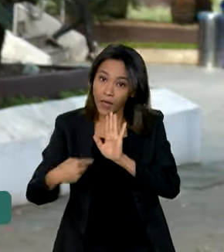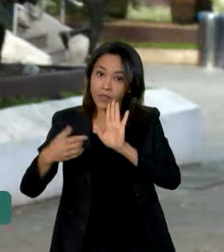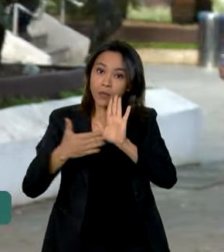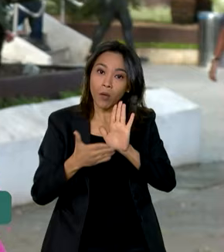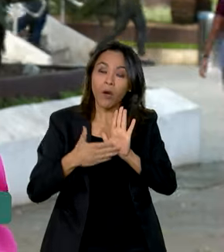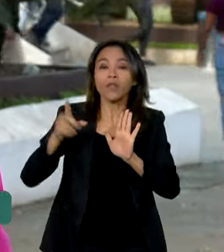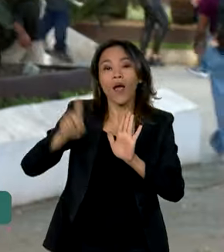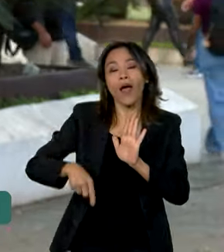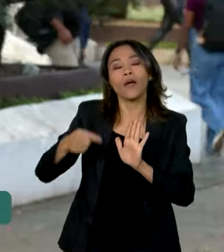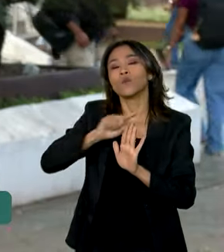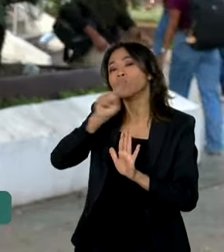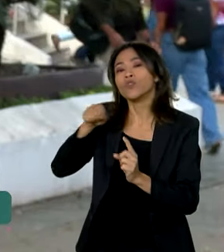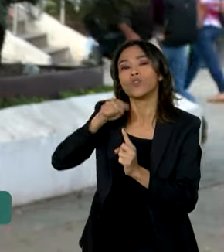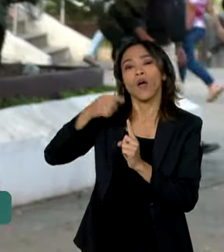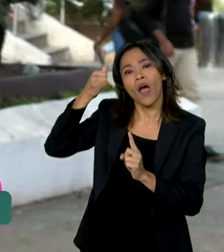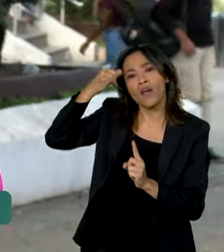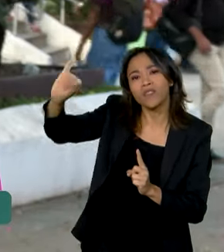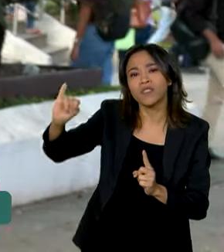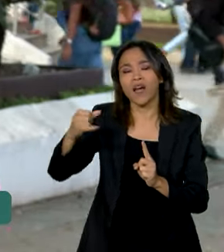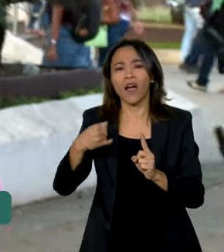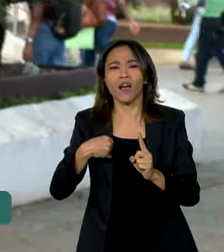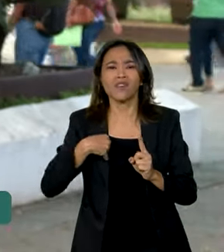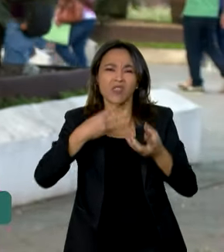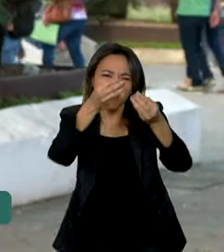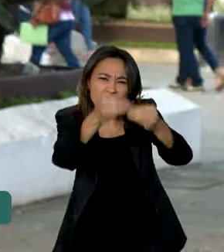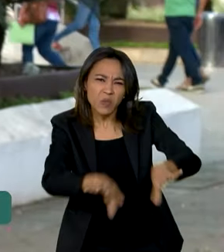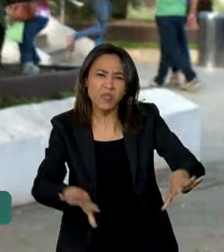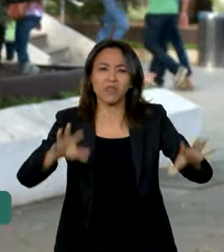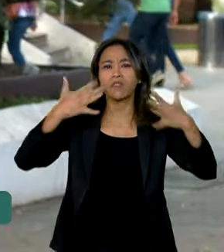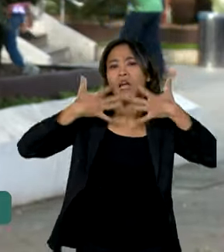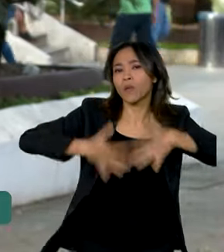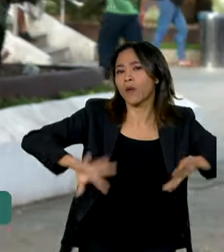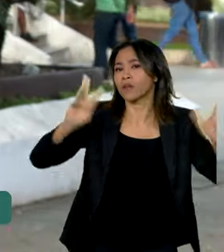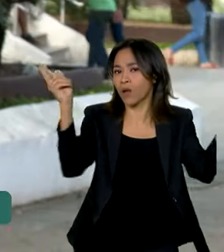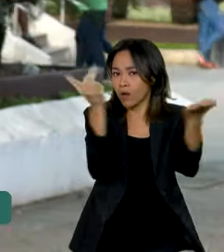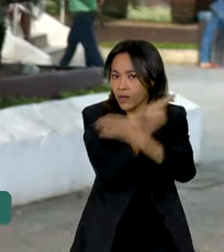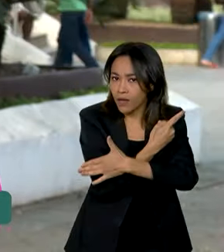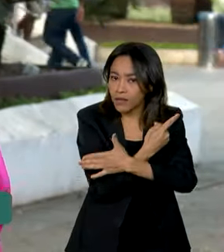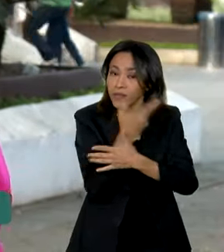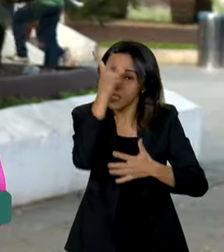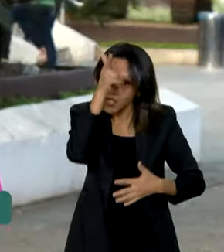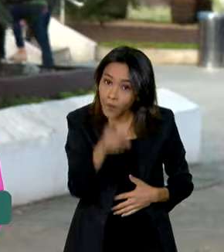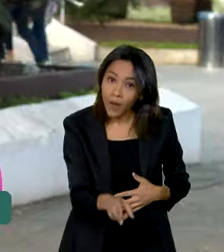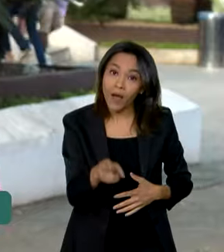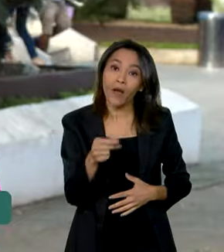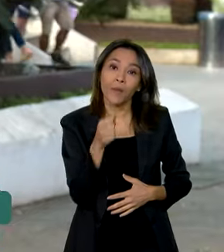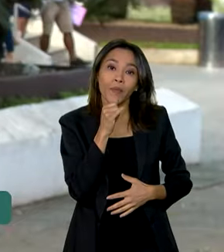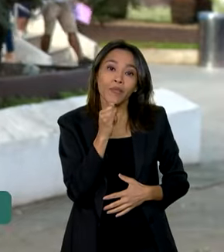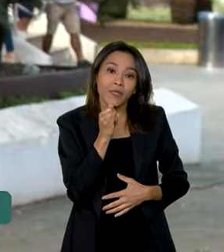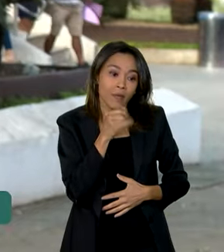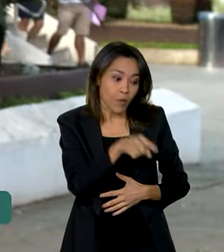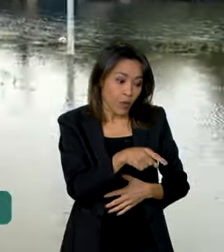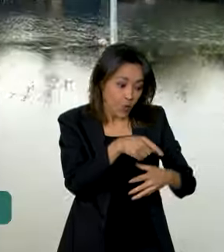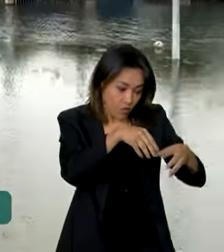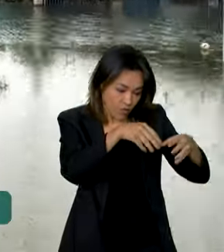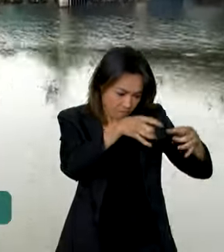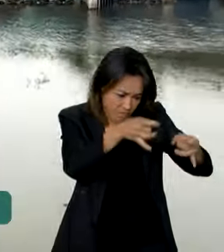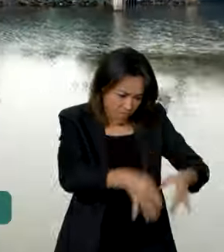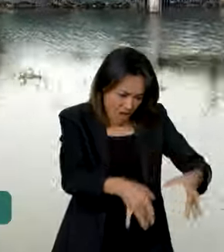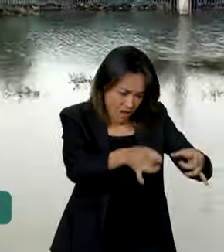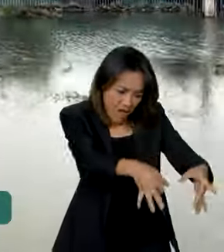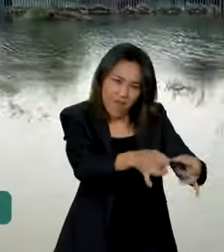prevenir e também responder melhor aos desastres naturais, assim como recuperar as áreas afetadas.